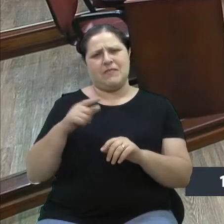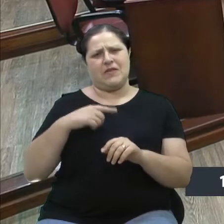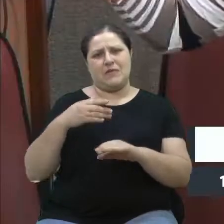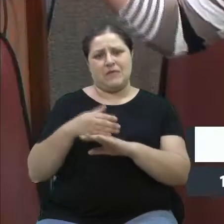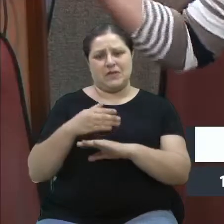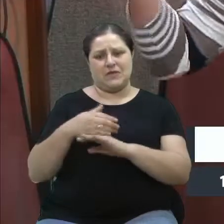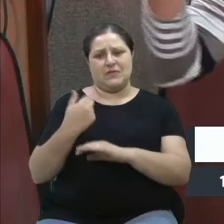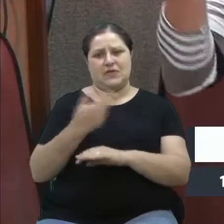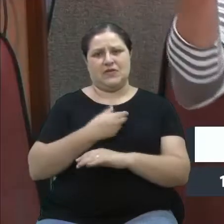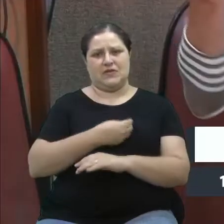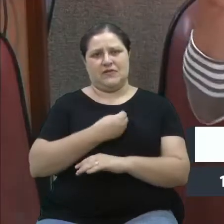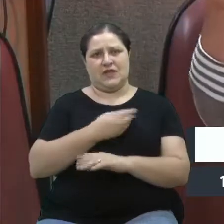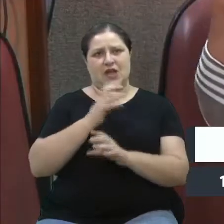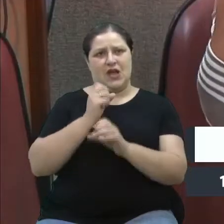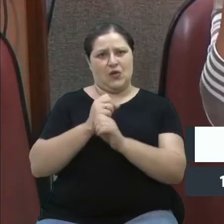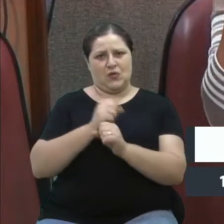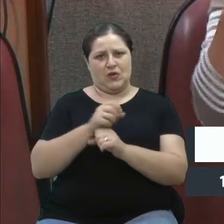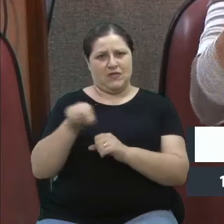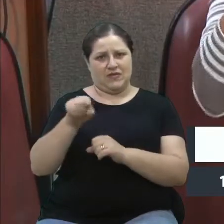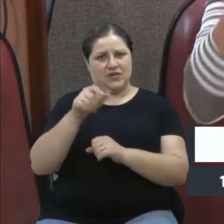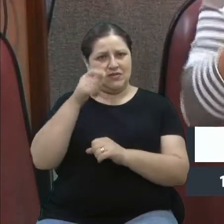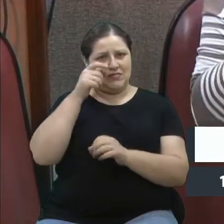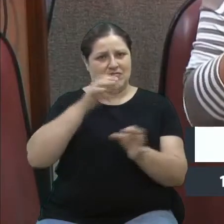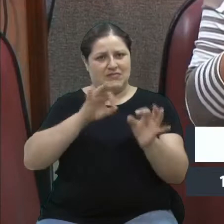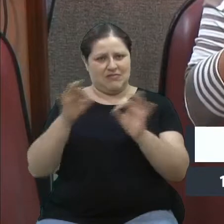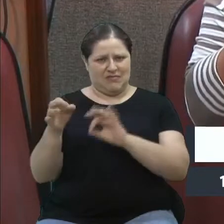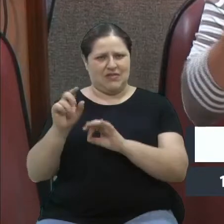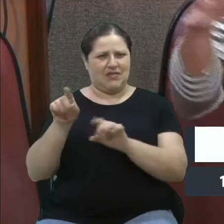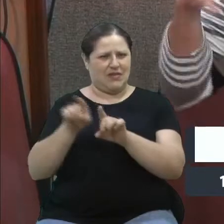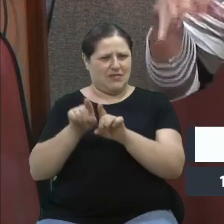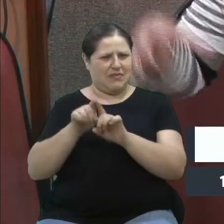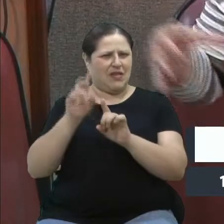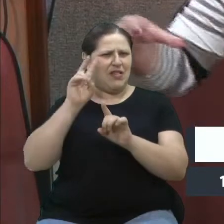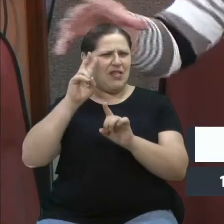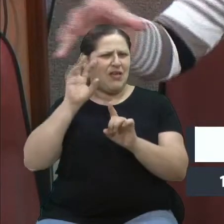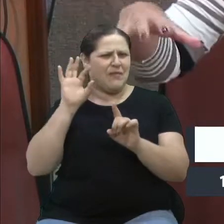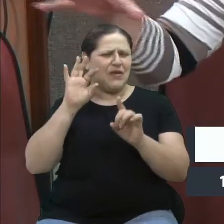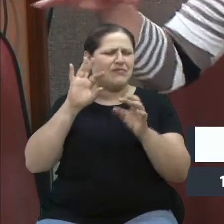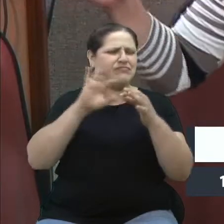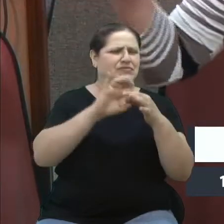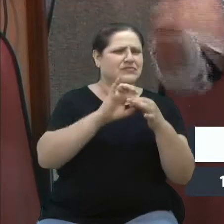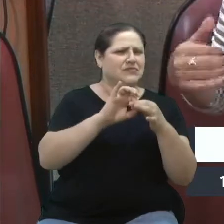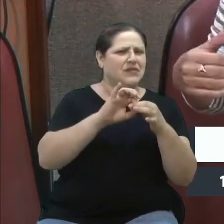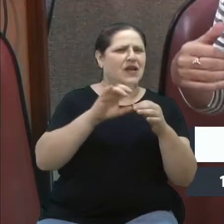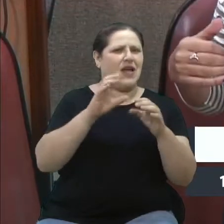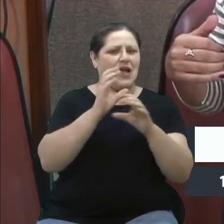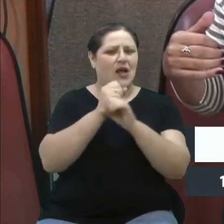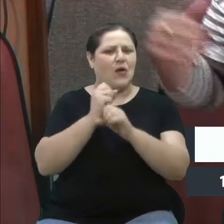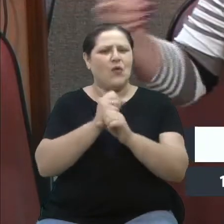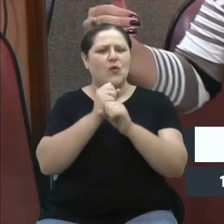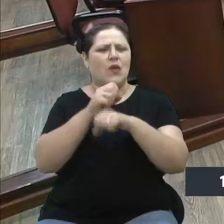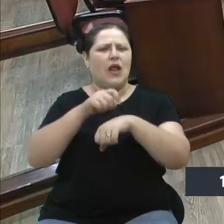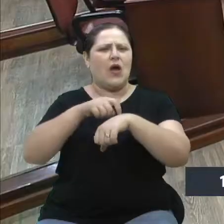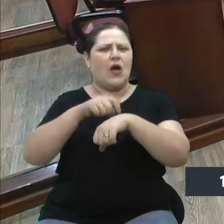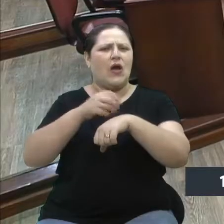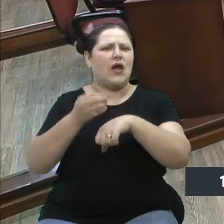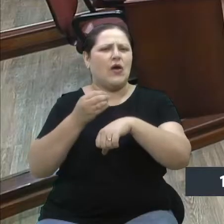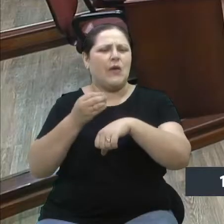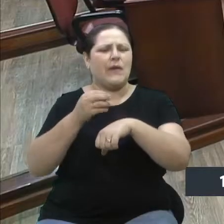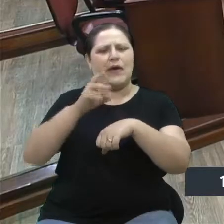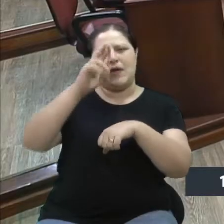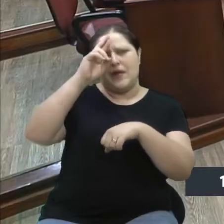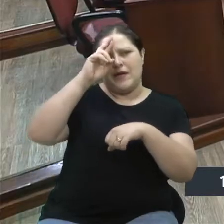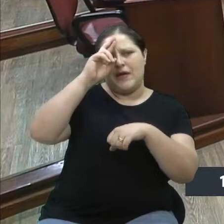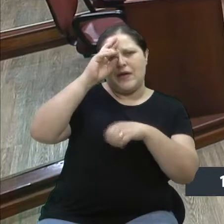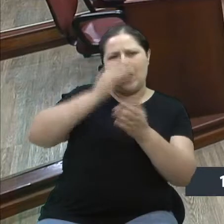calcular a nossa hora, e as pessoas que estão nos assistindo em casa também vão fazer essa referência, da gente calcular a hora das coisas pelo Jornal do Almoço, né? Se já começou, se não